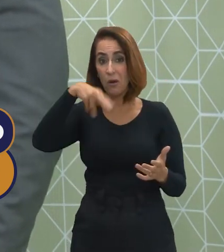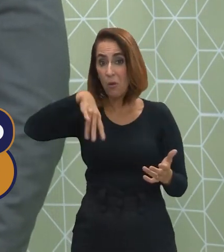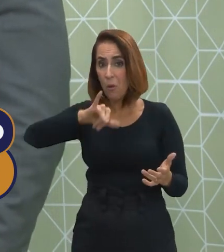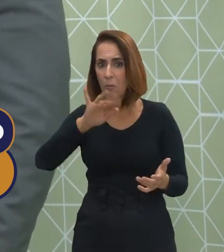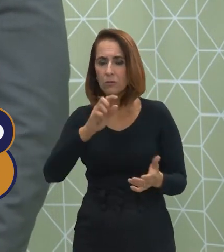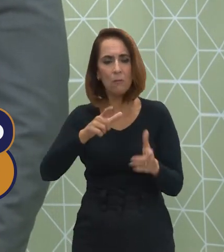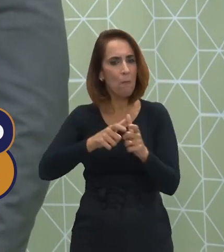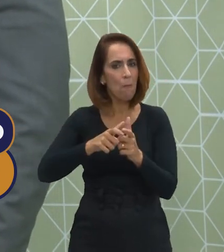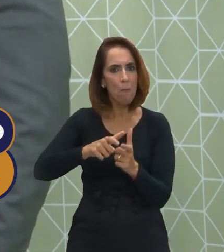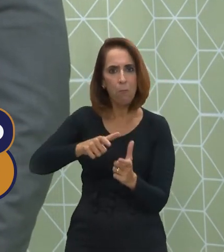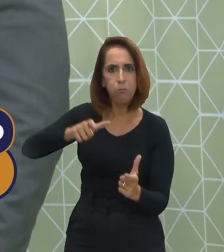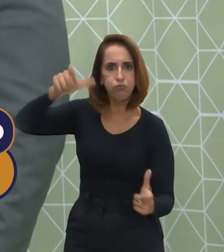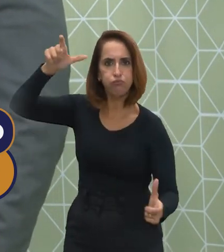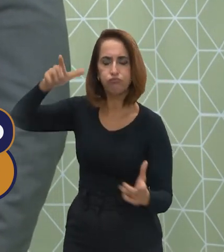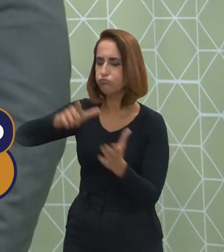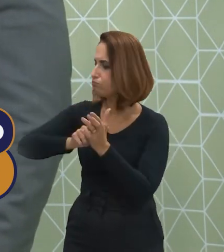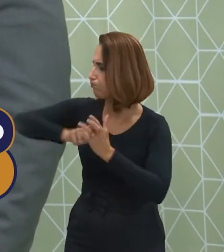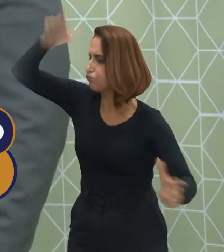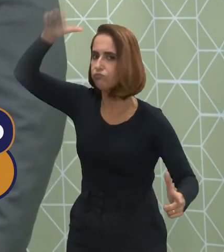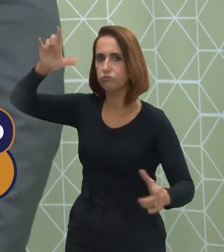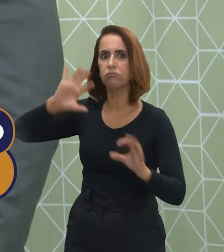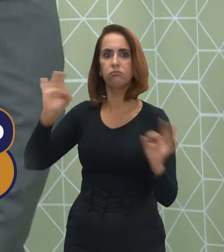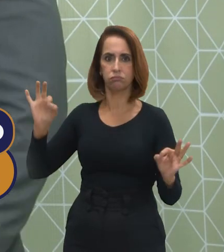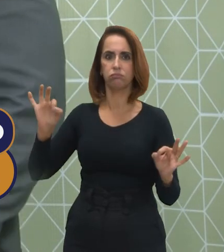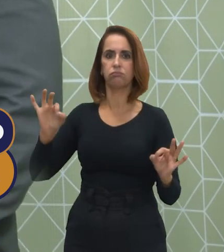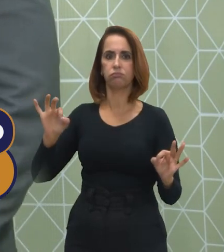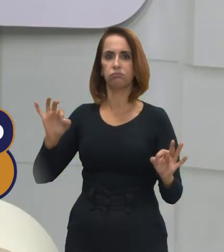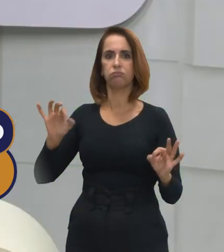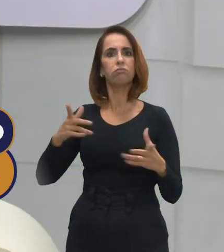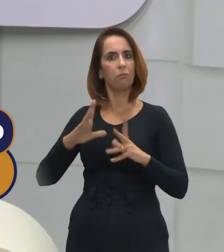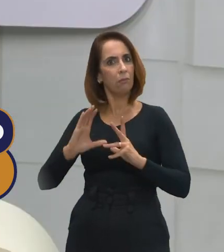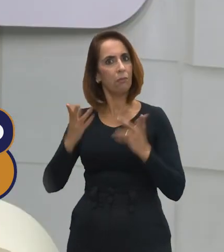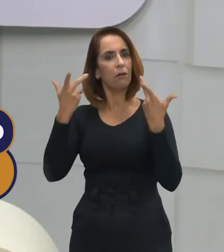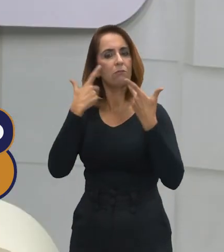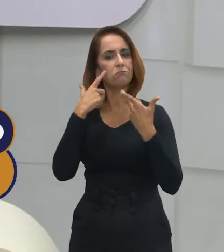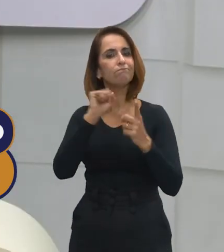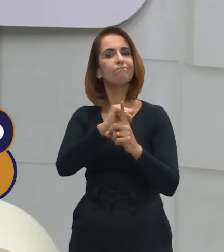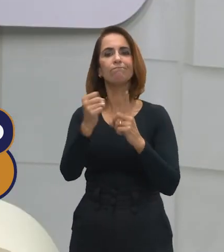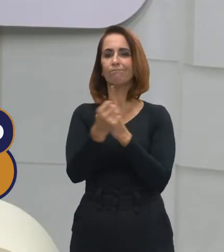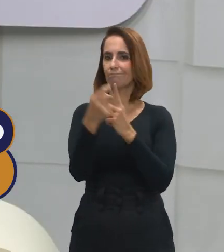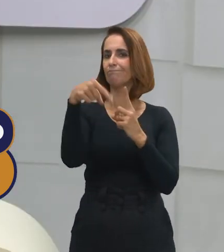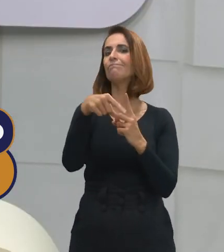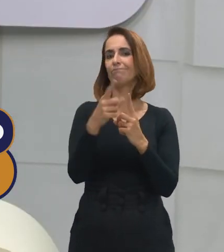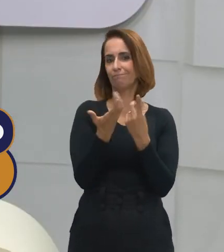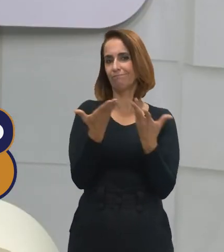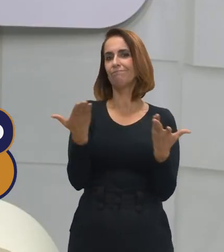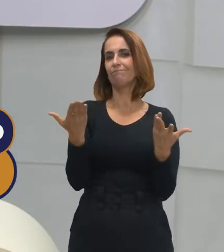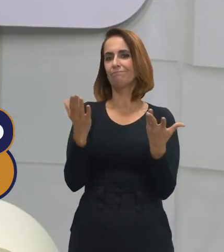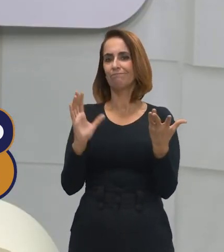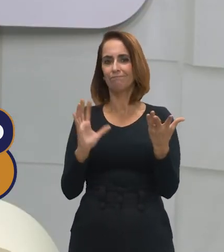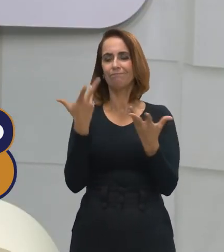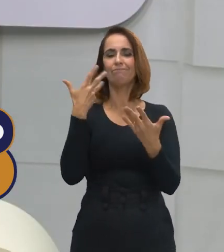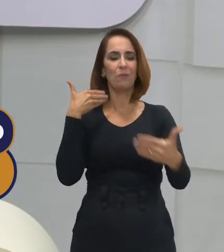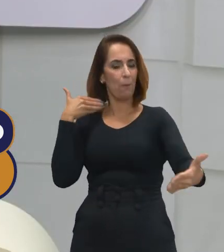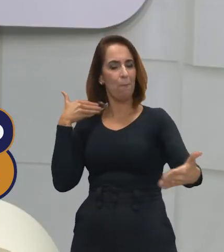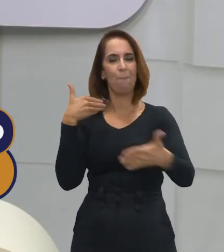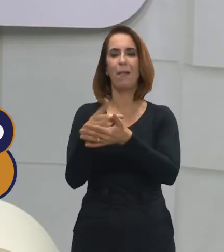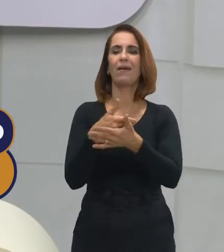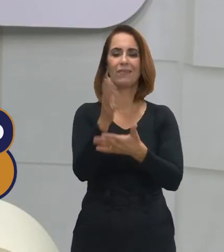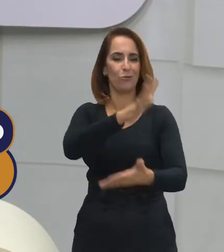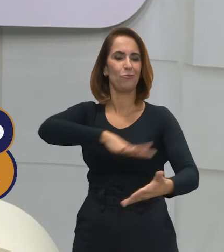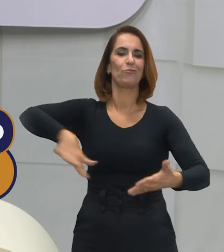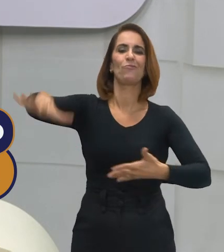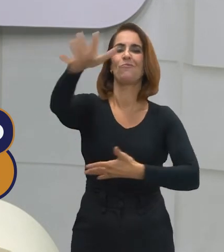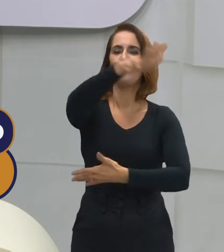Brasil aumentaram abruptamente. E aí é um fenômeno sociológico, um fenômeno social que também impacta no